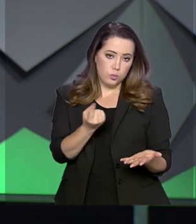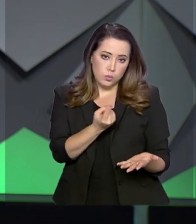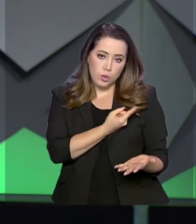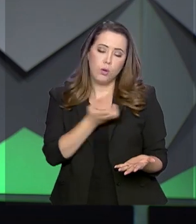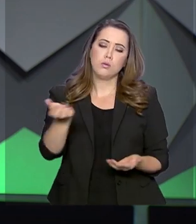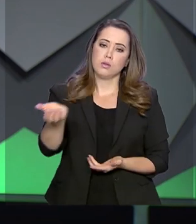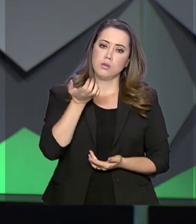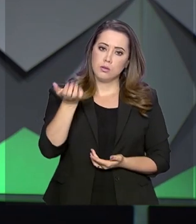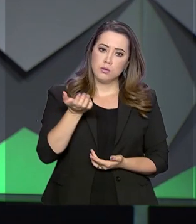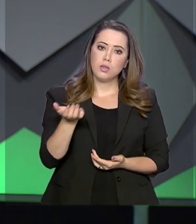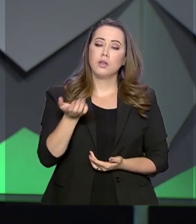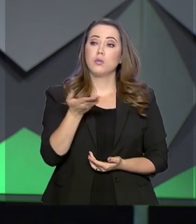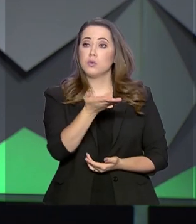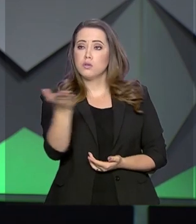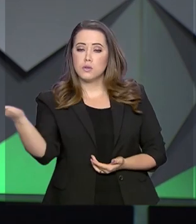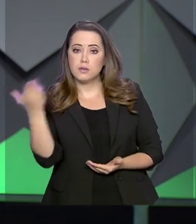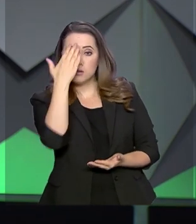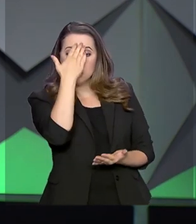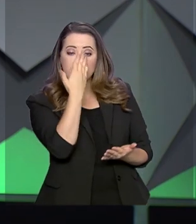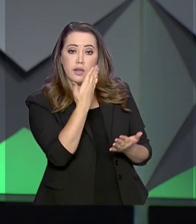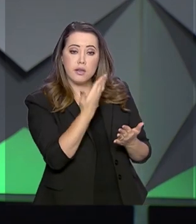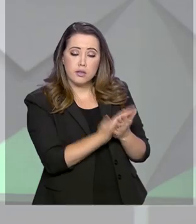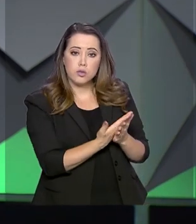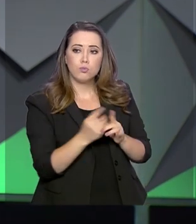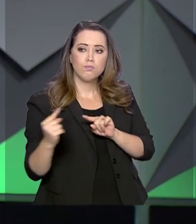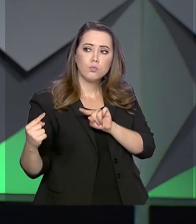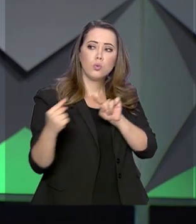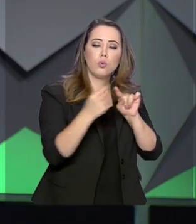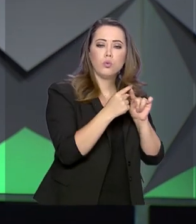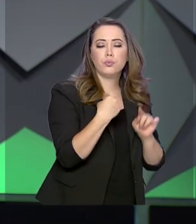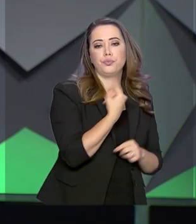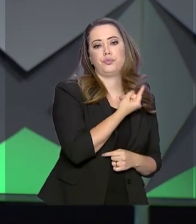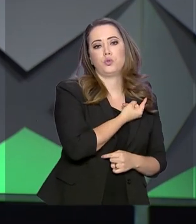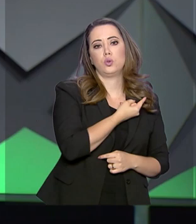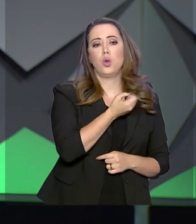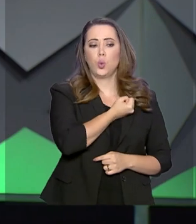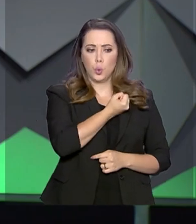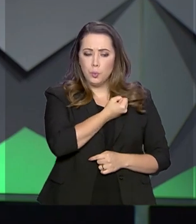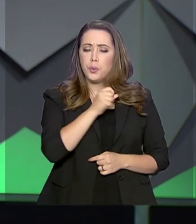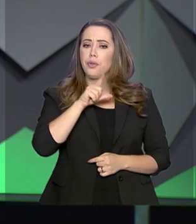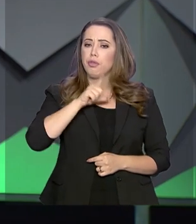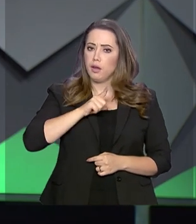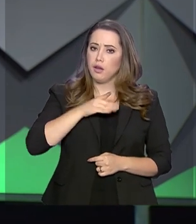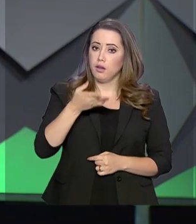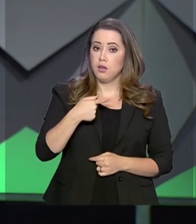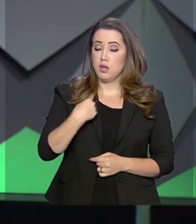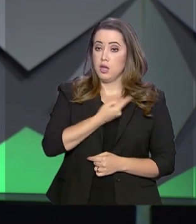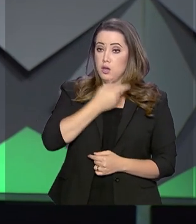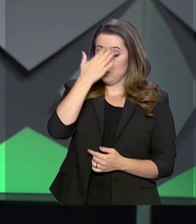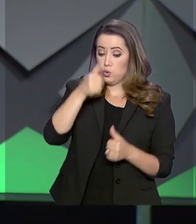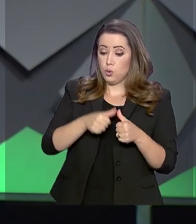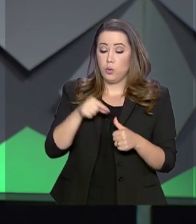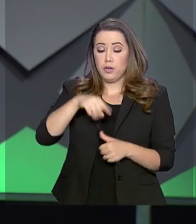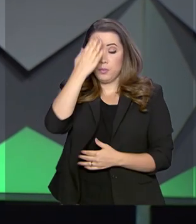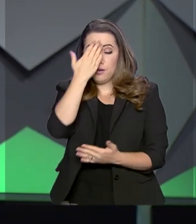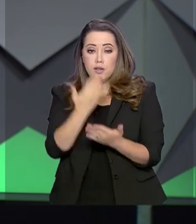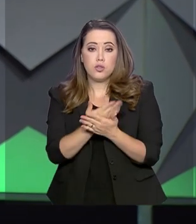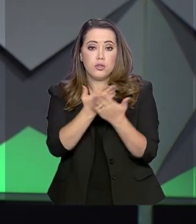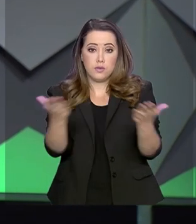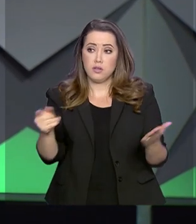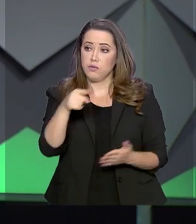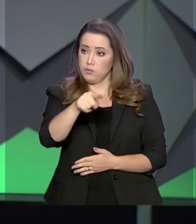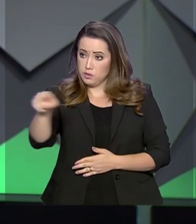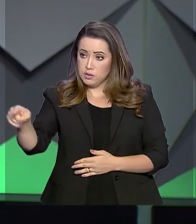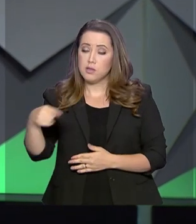queremos cativá-los. Os números estão aí. Estou aqui porque acredito em vocês. Vocês estão aqui porque